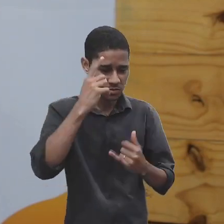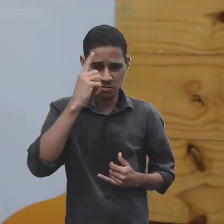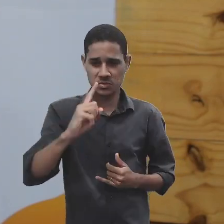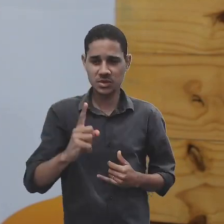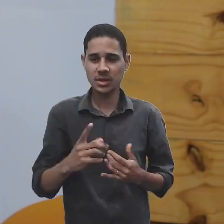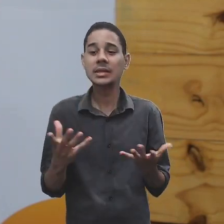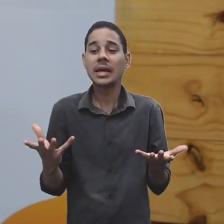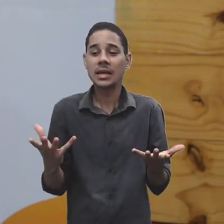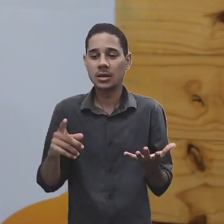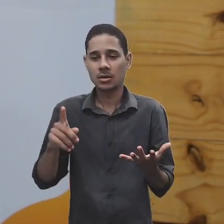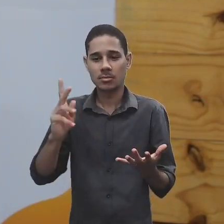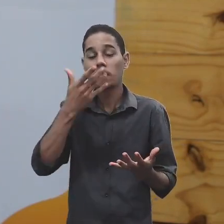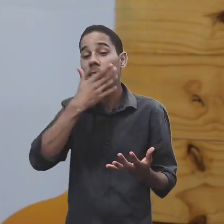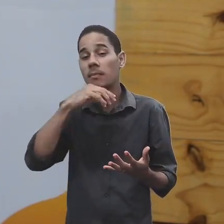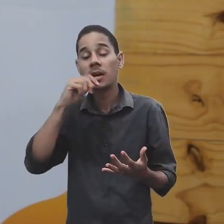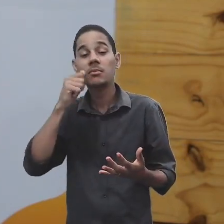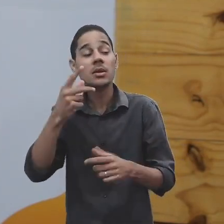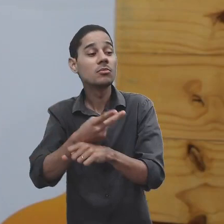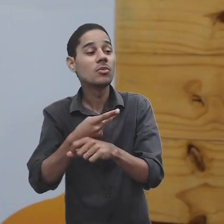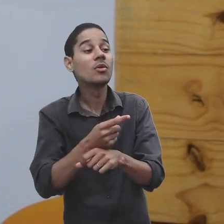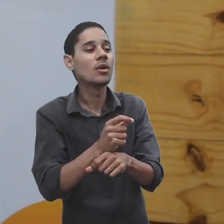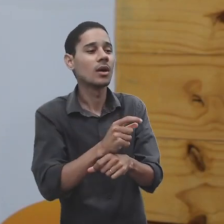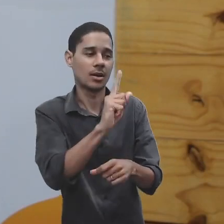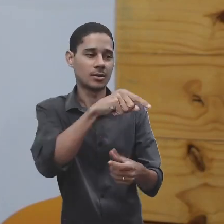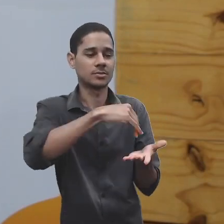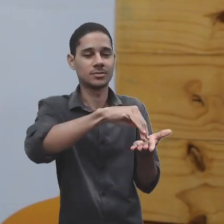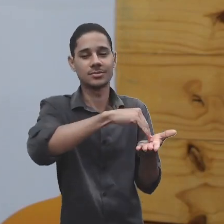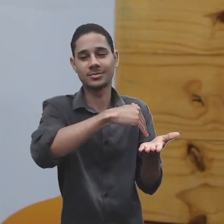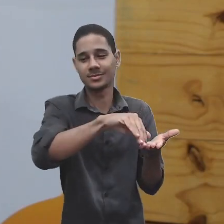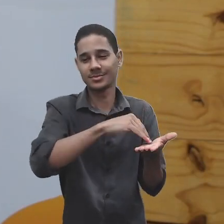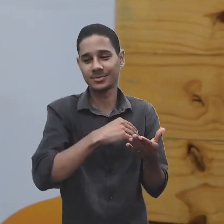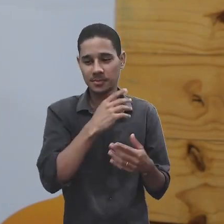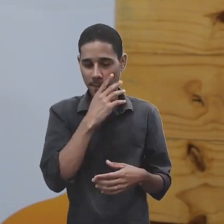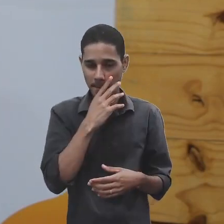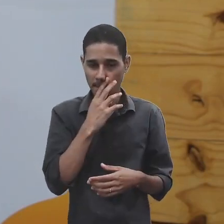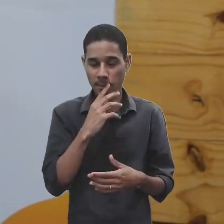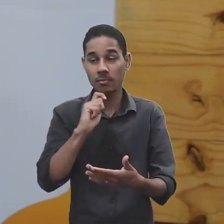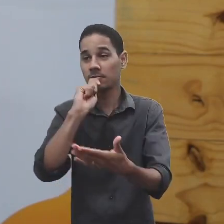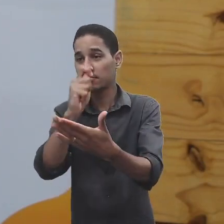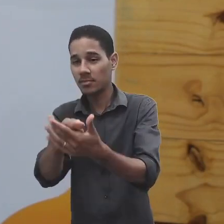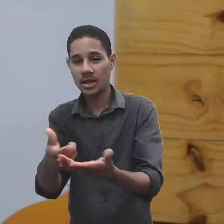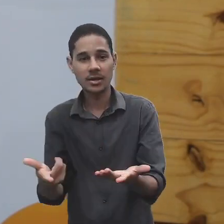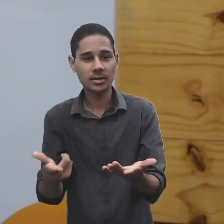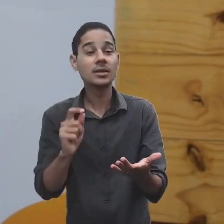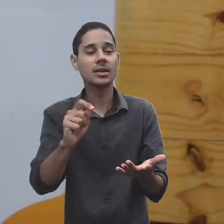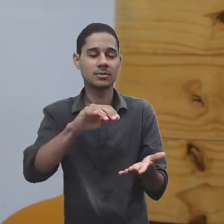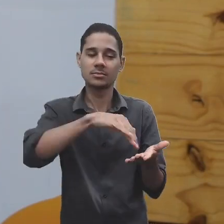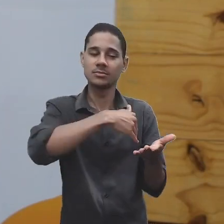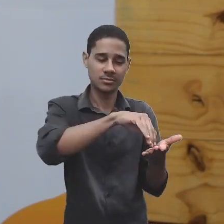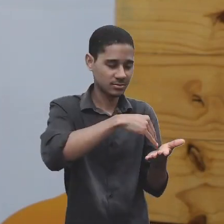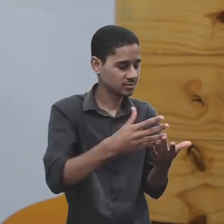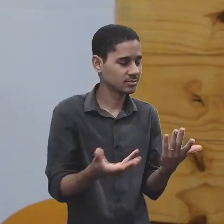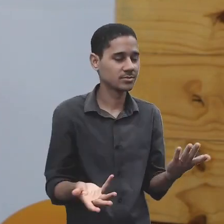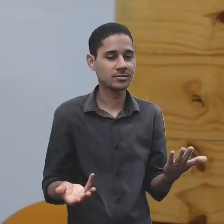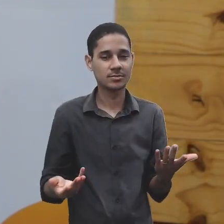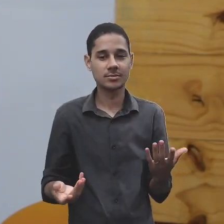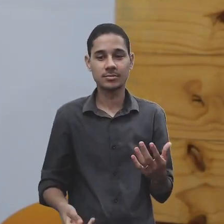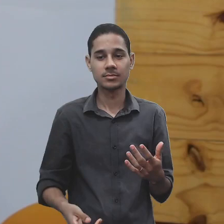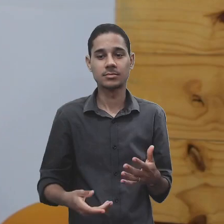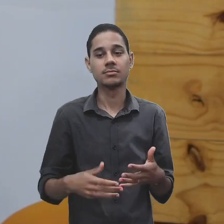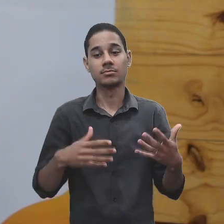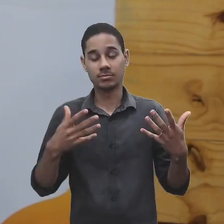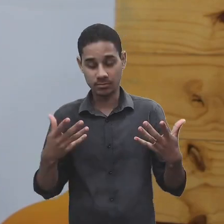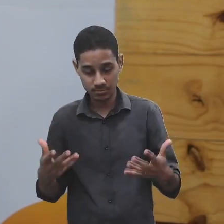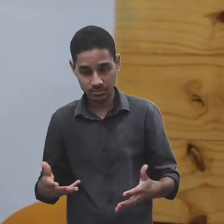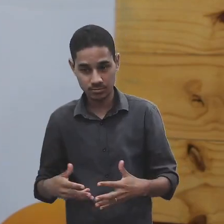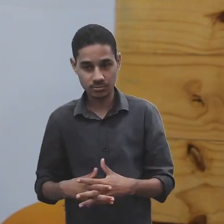os pais vão para quem? Vai procurar a secretaria. A questão de pagamento, a secretaria. Então, eu preciso